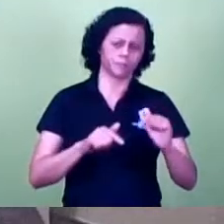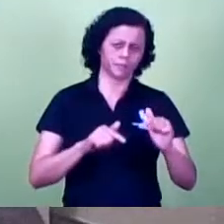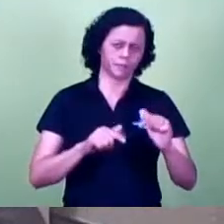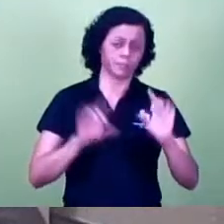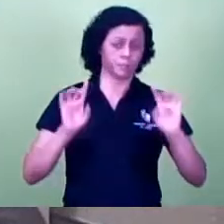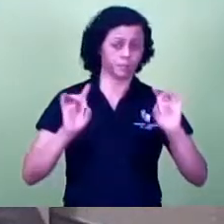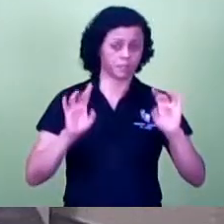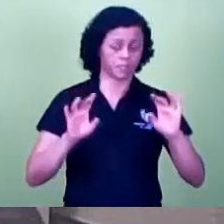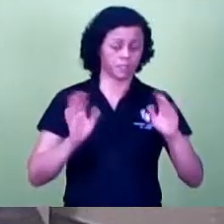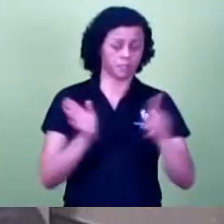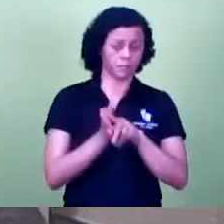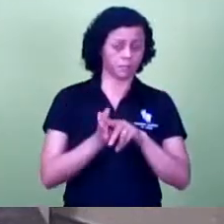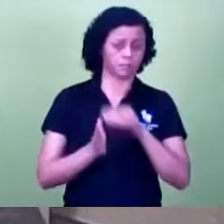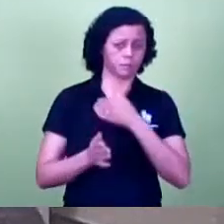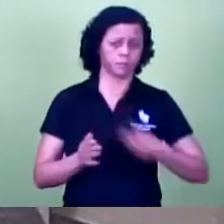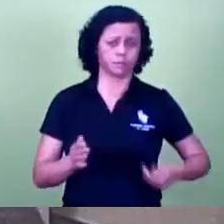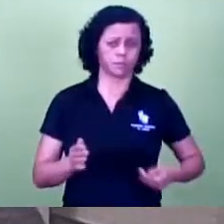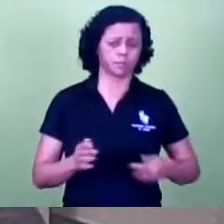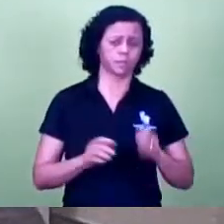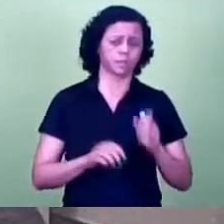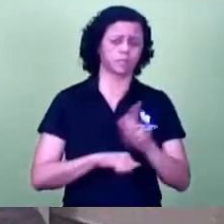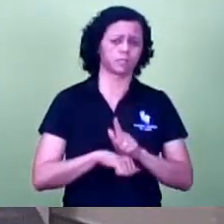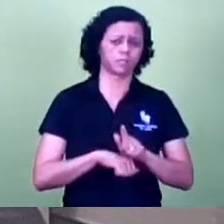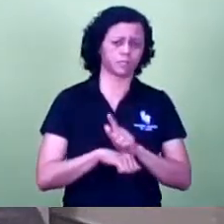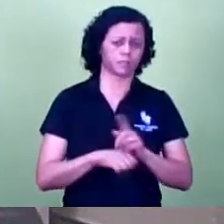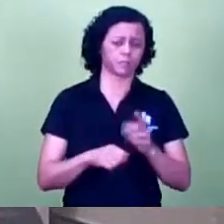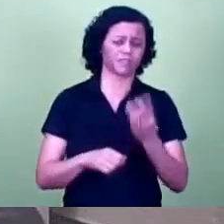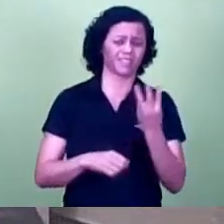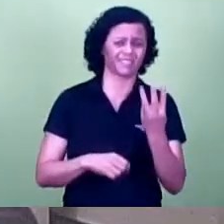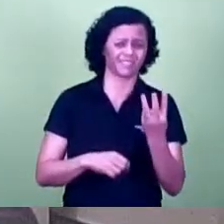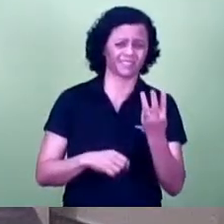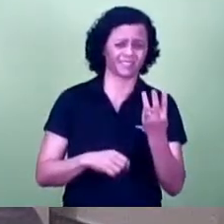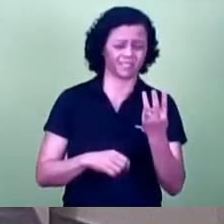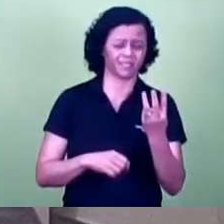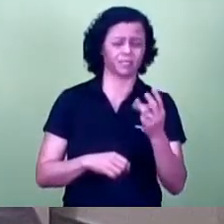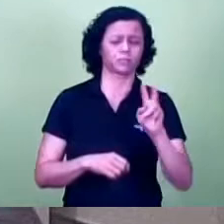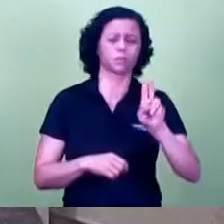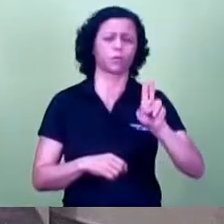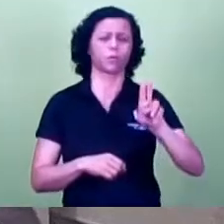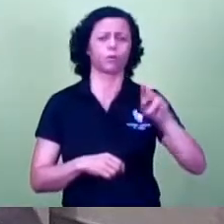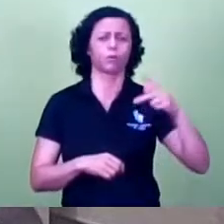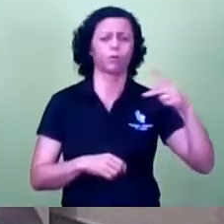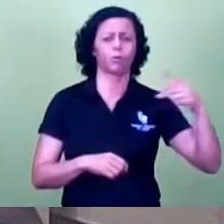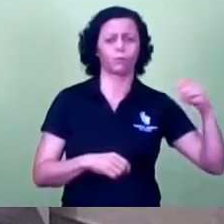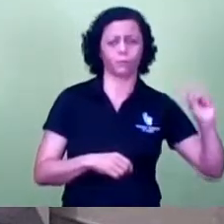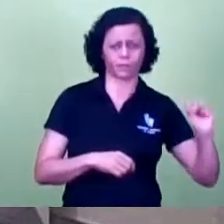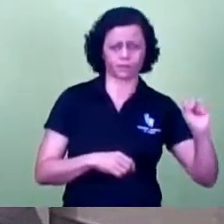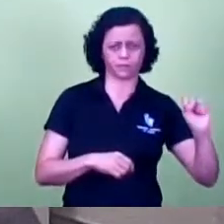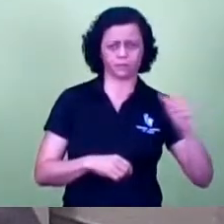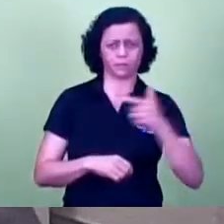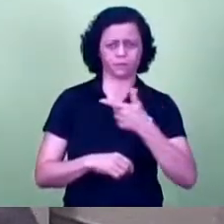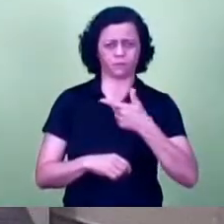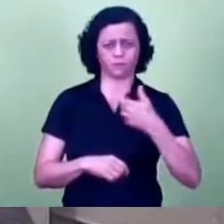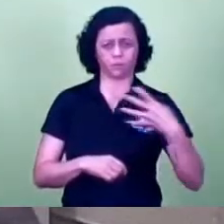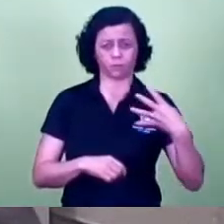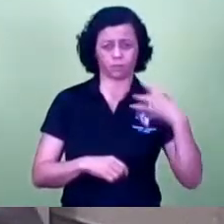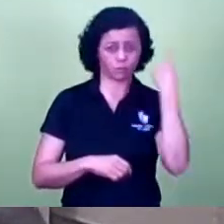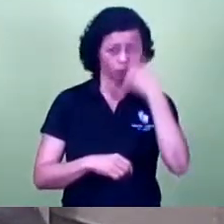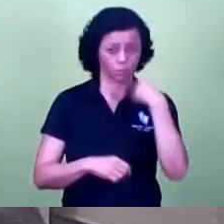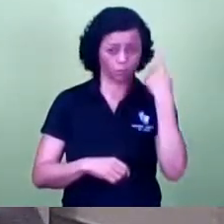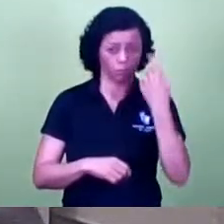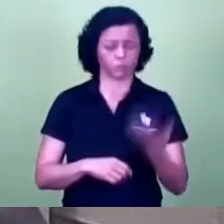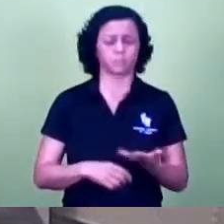administração e gerenciamento das três unidades de pronto atendimento às UPAs, 24 horas de porte, três opções